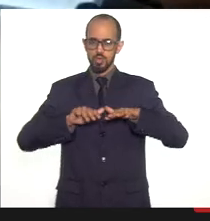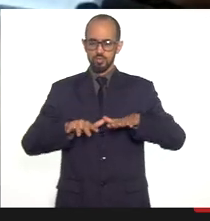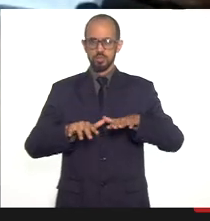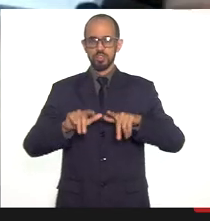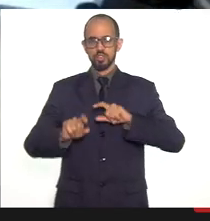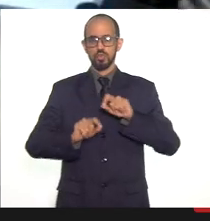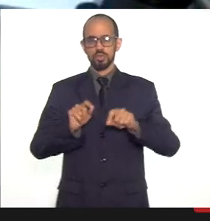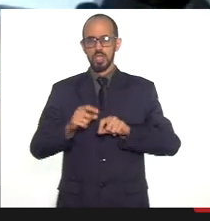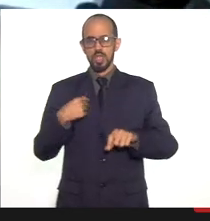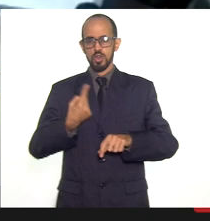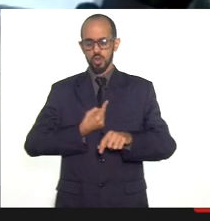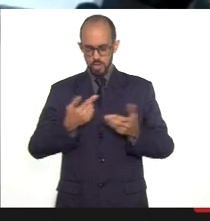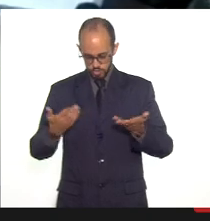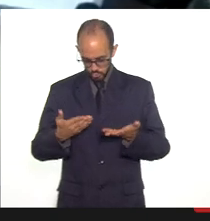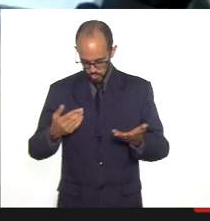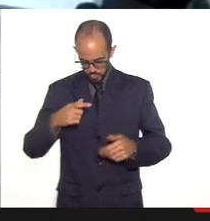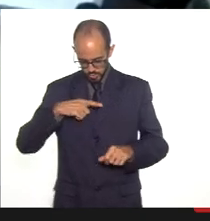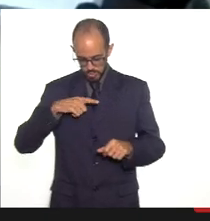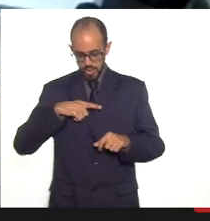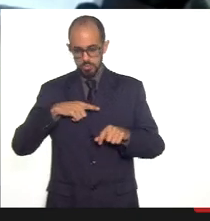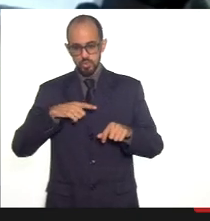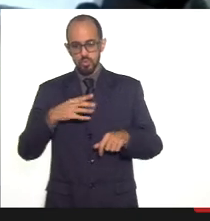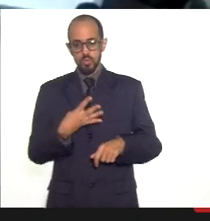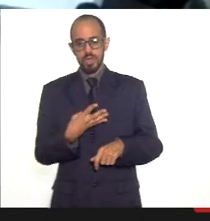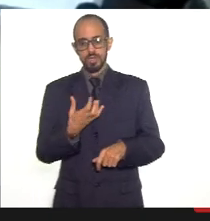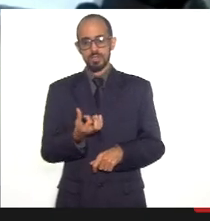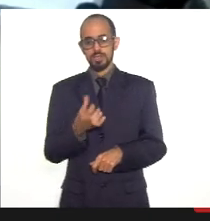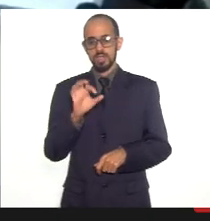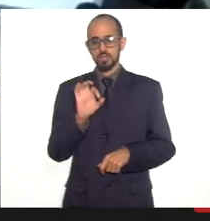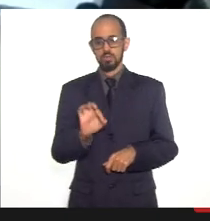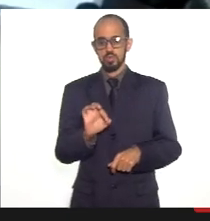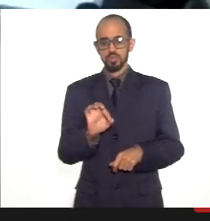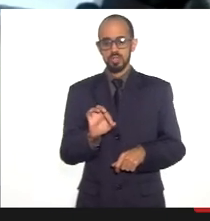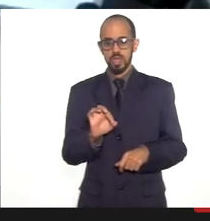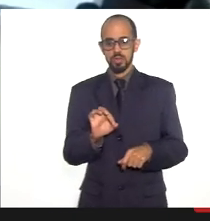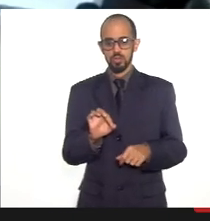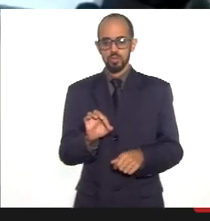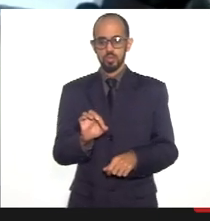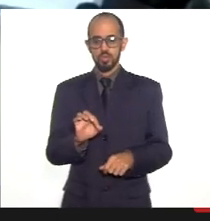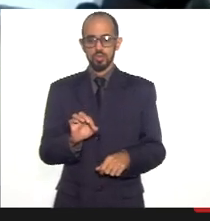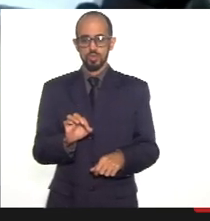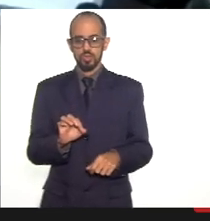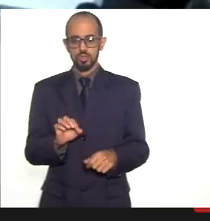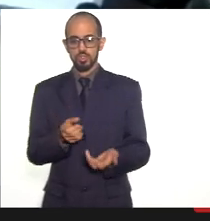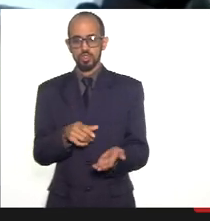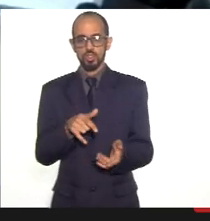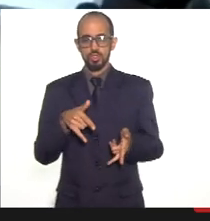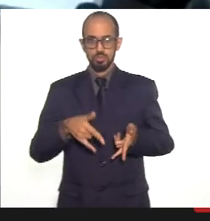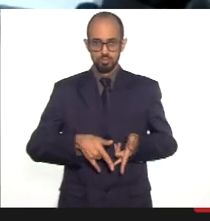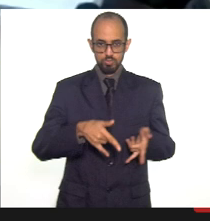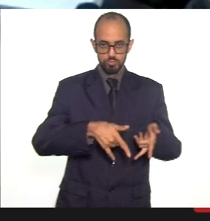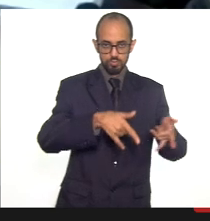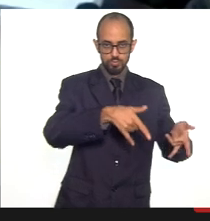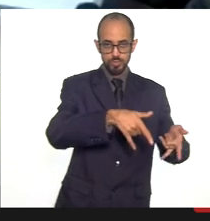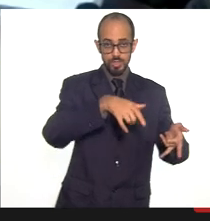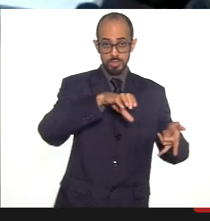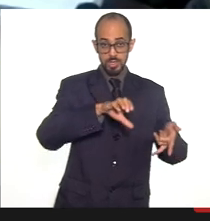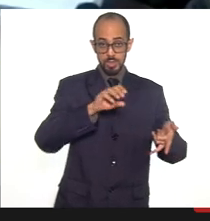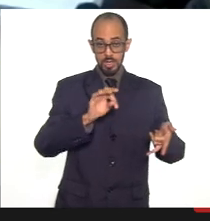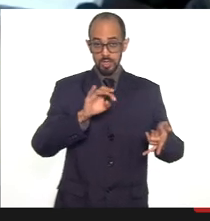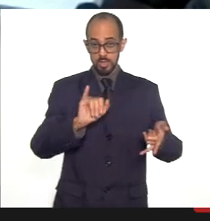nós hoje estamos com 46% de taxa de ocupação dos leitos de CT e Covid.